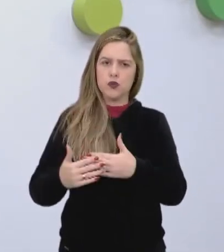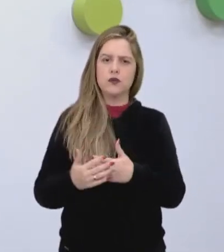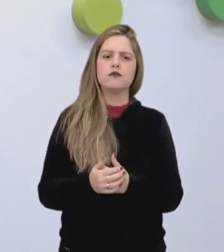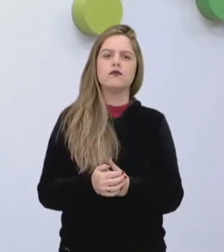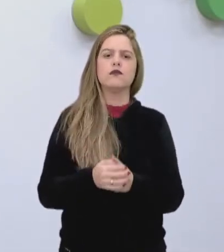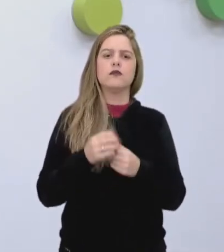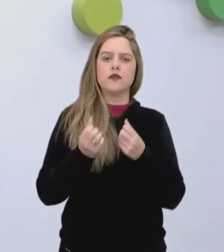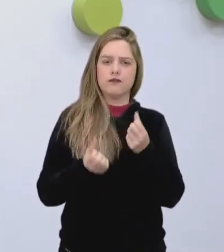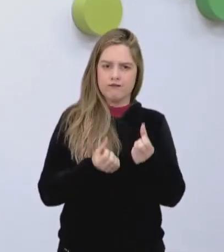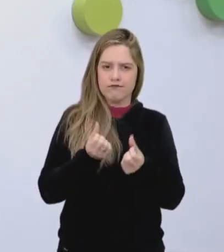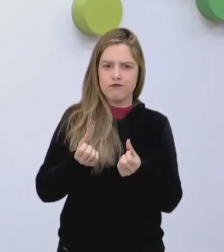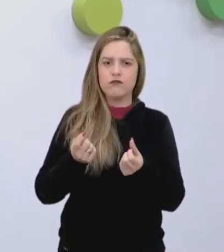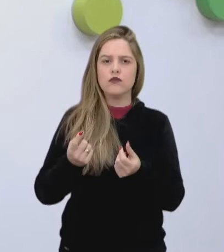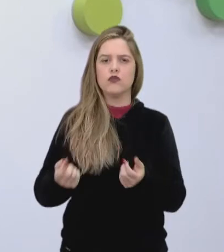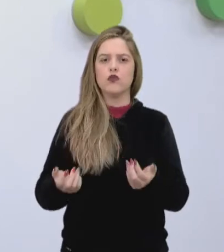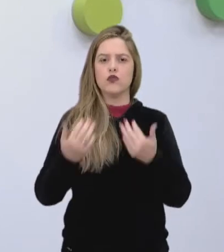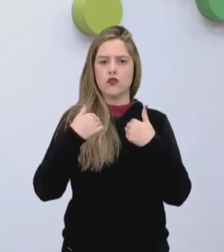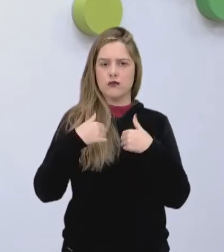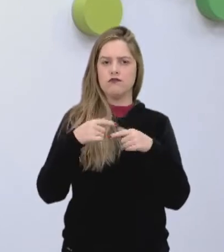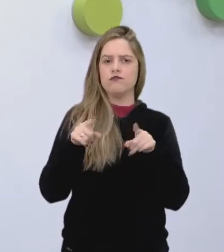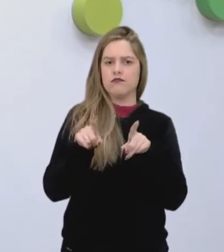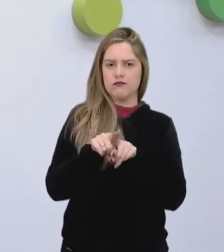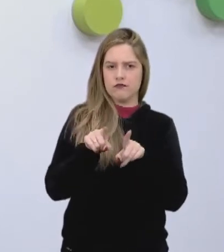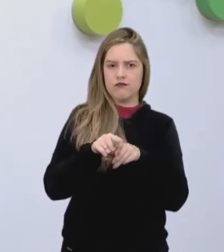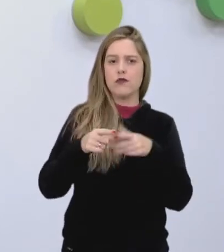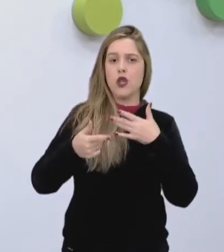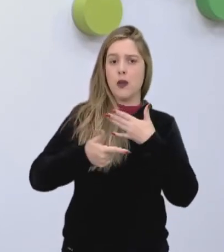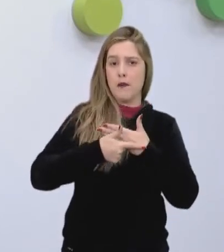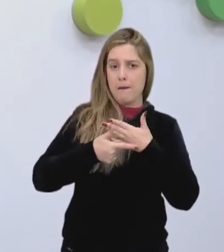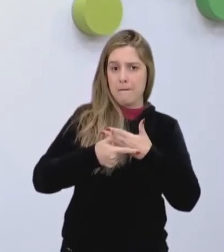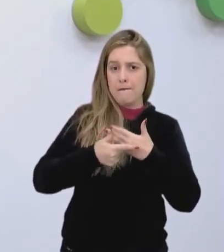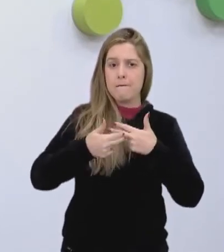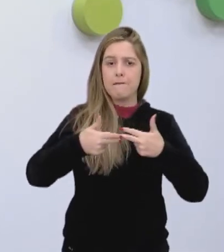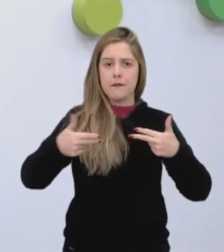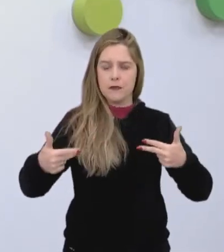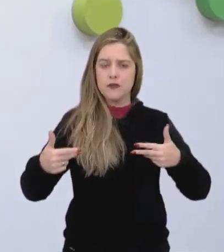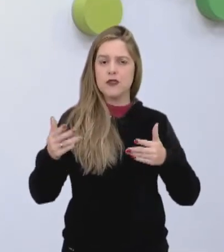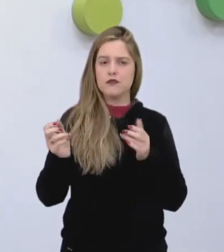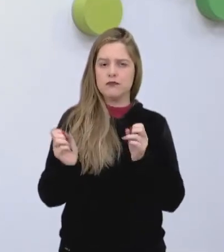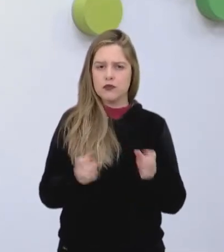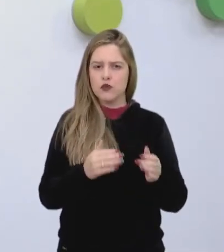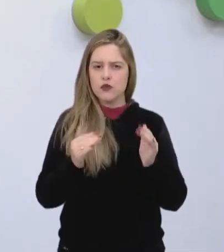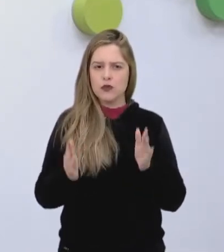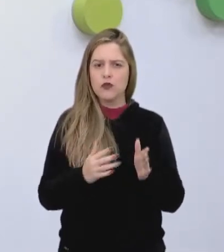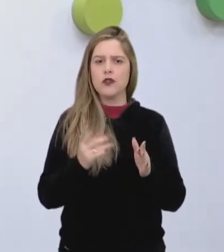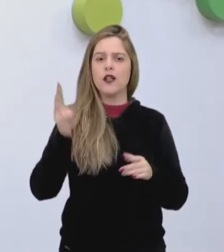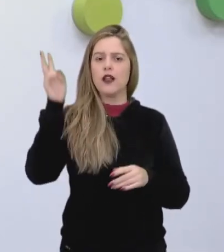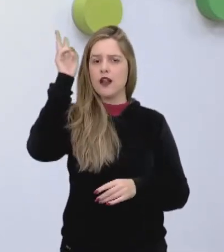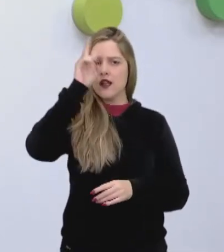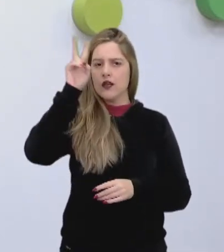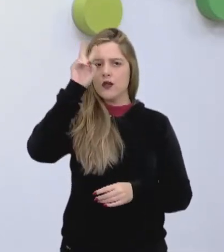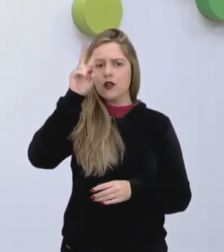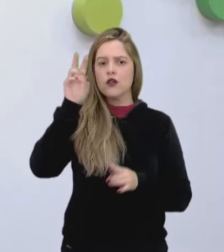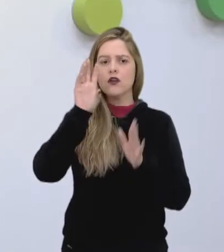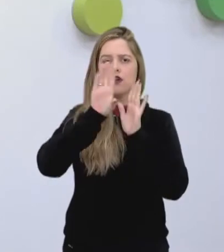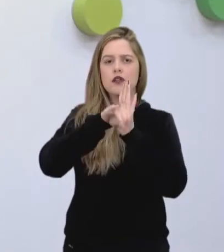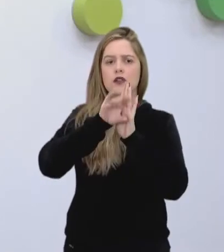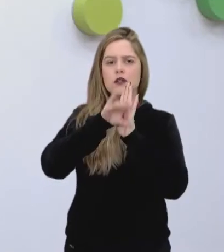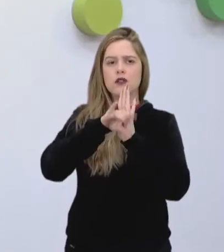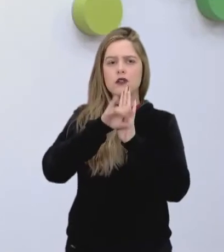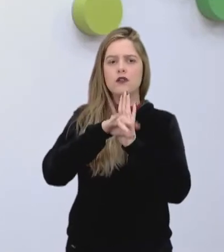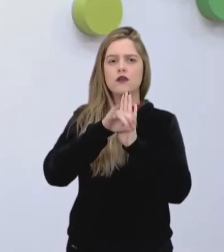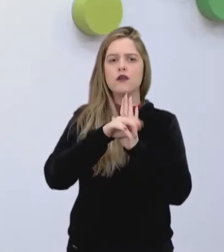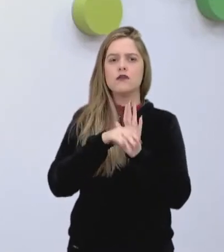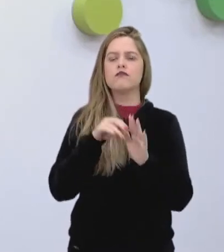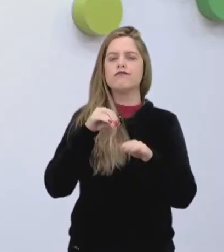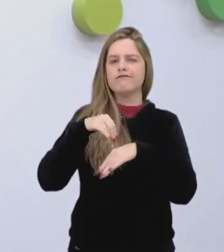mais-valia, vai ficar comigo, que sou o patrão, é daí que eu vou aferir meu lucro. Lembrando que a gente tá dando o conceito aqui tradicional